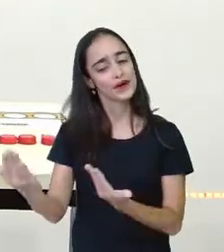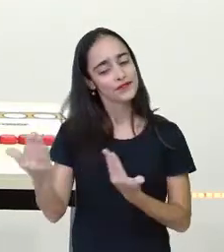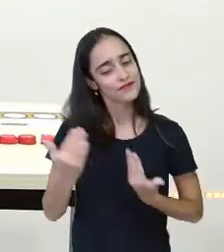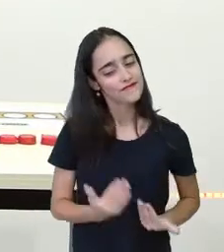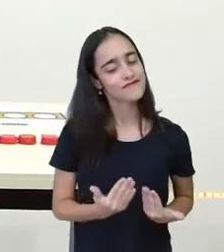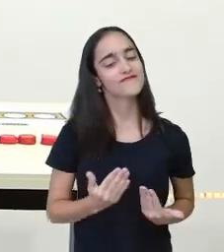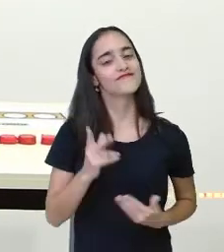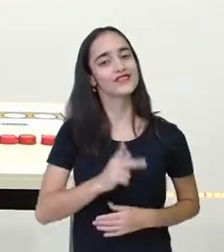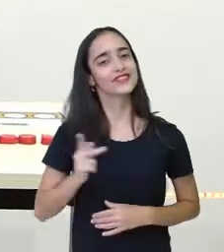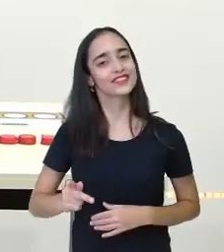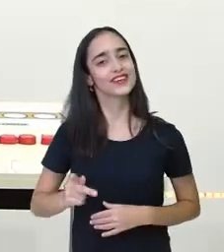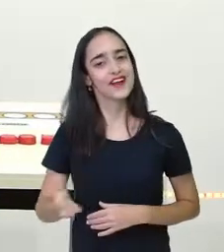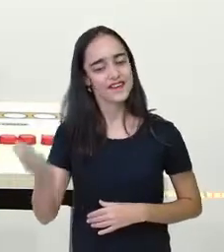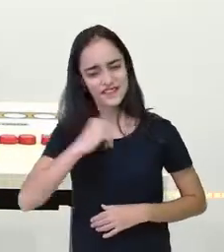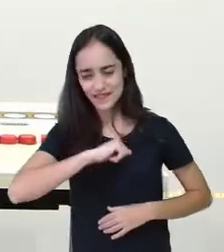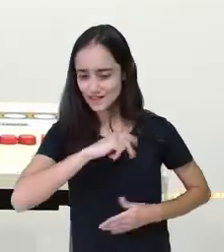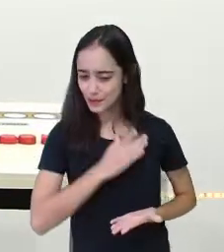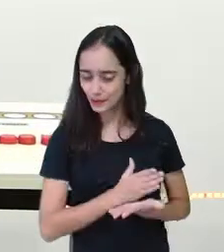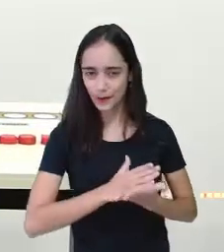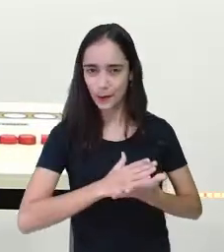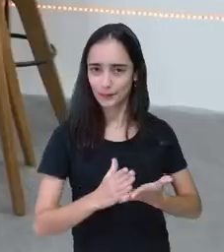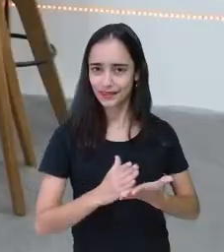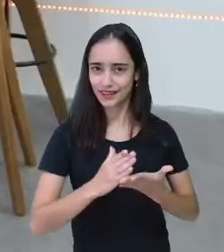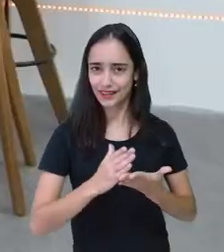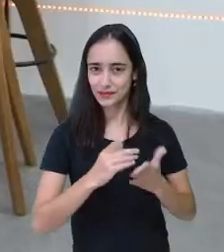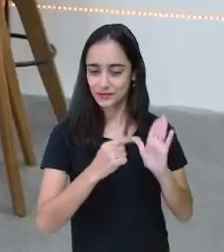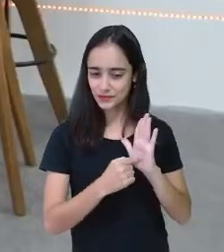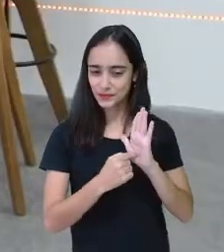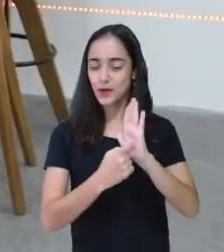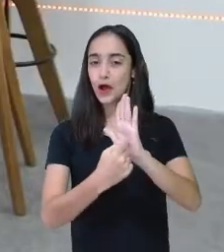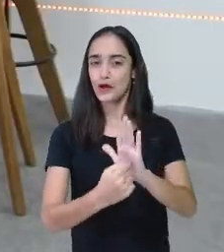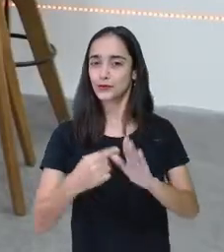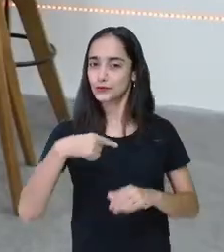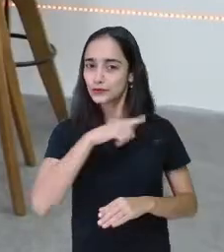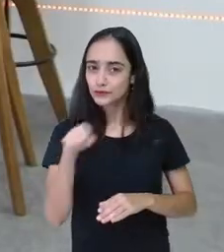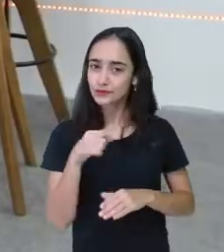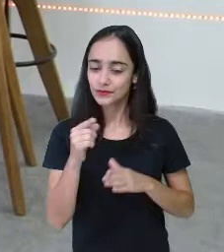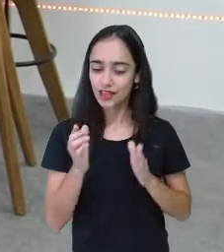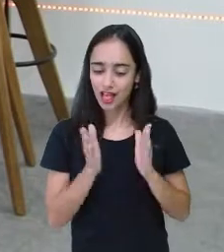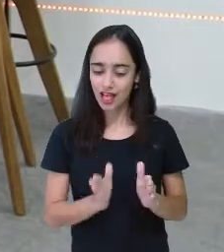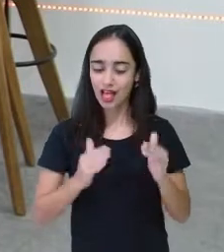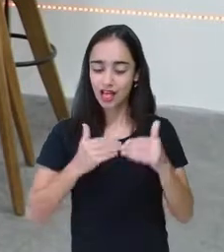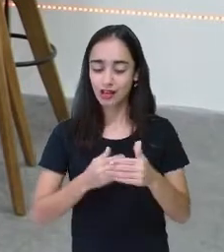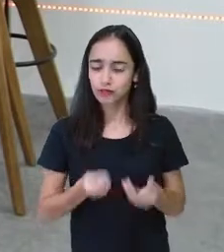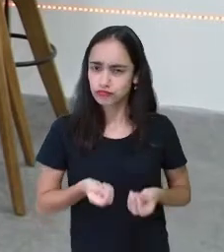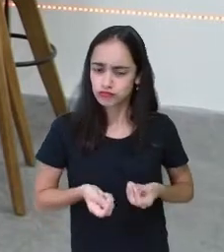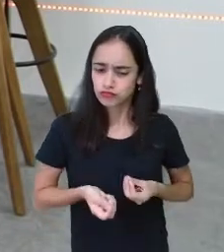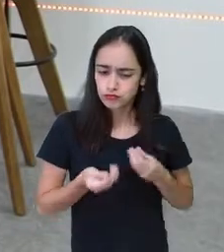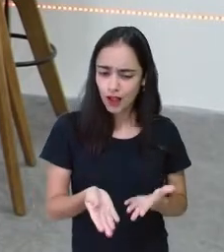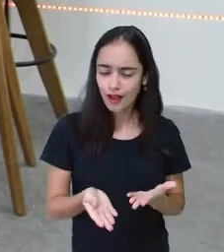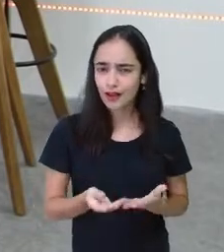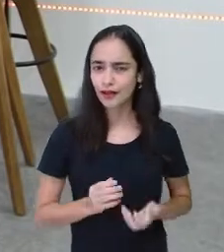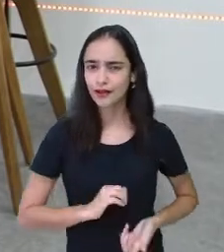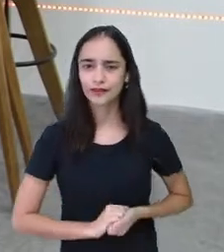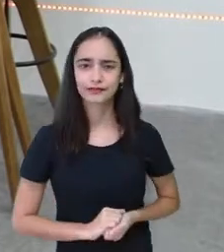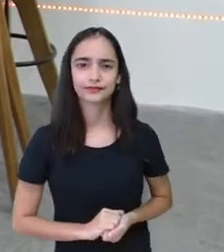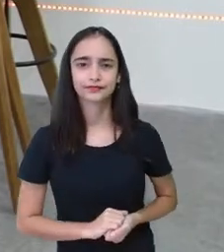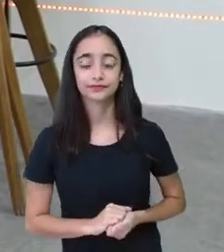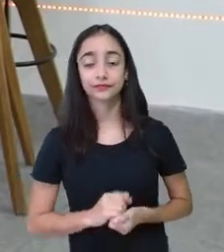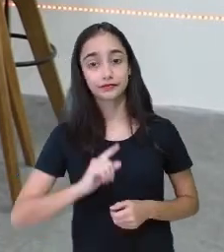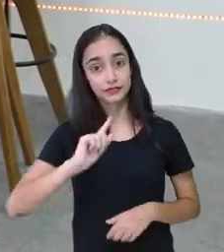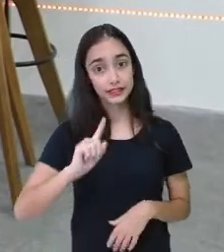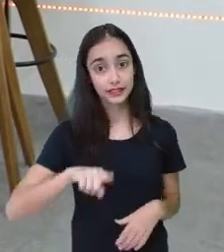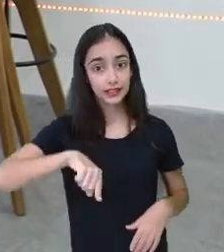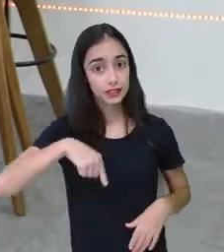Vamos embora. A gente vai mostrar aqui no dado e vai fazer aqui no concreto, tá certo? A situação. E aí,